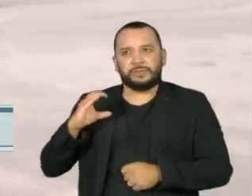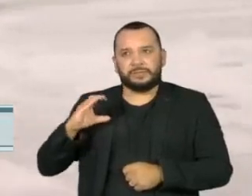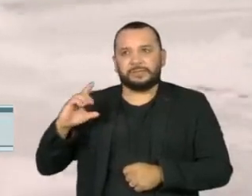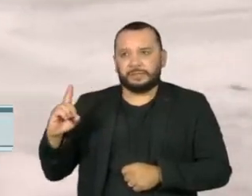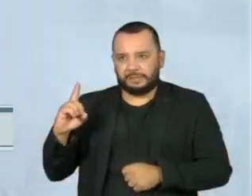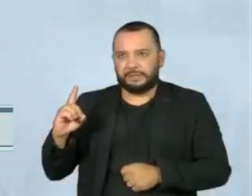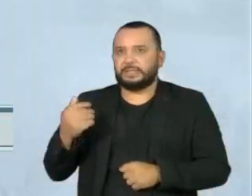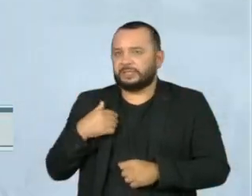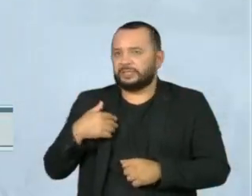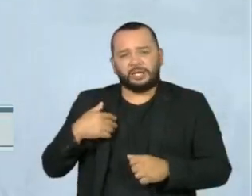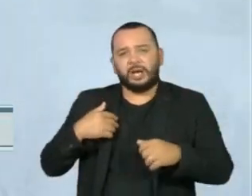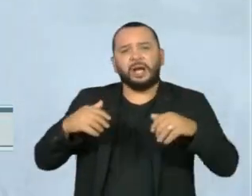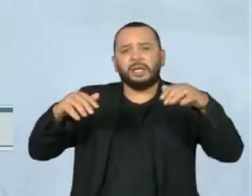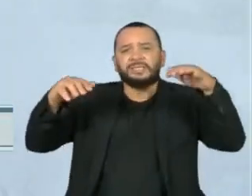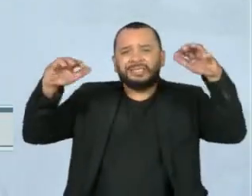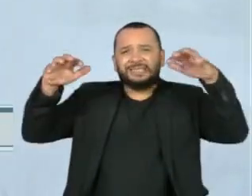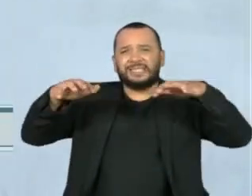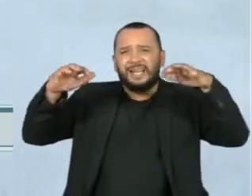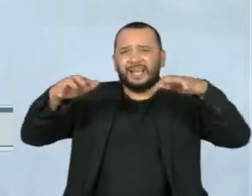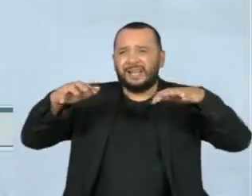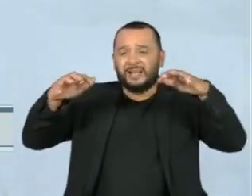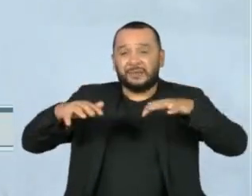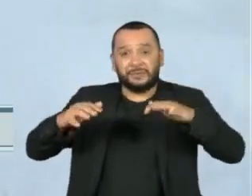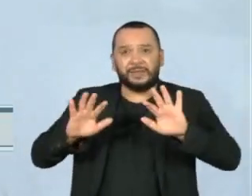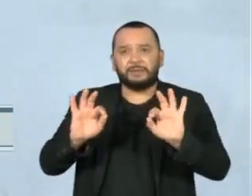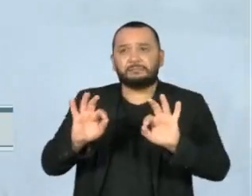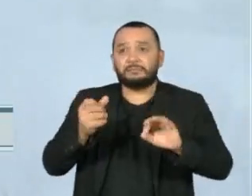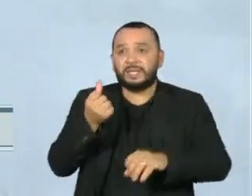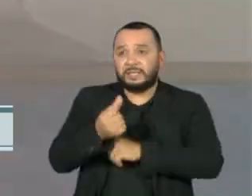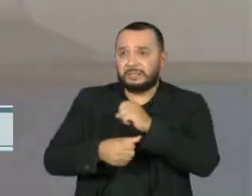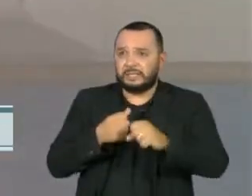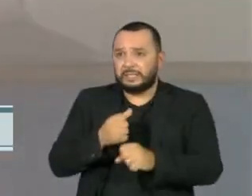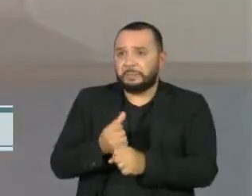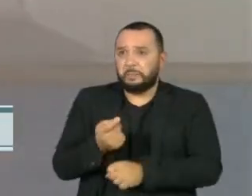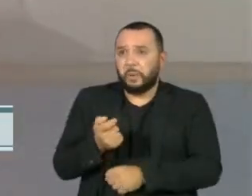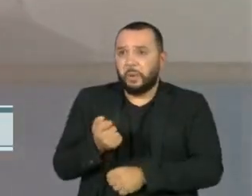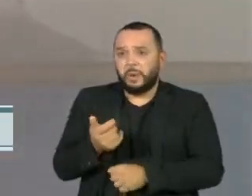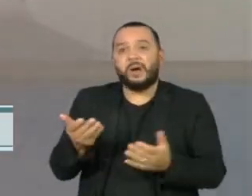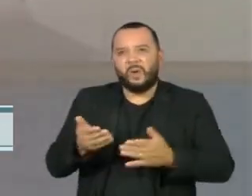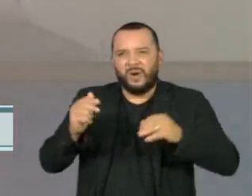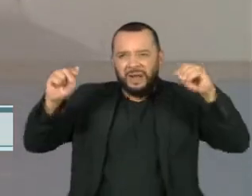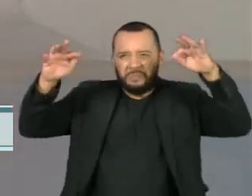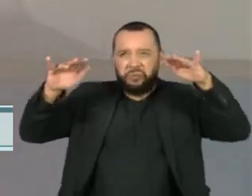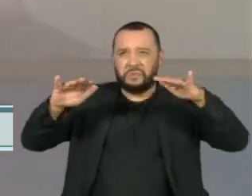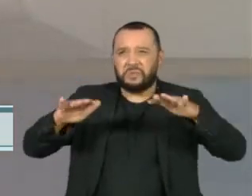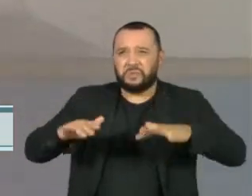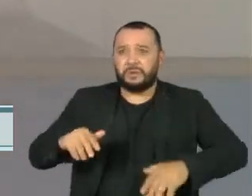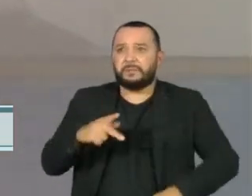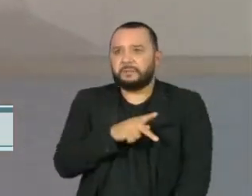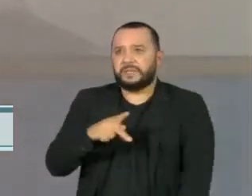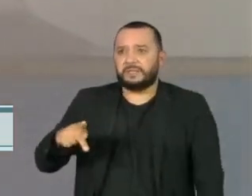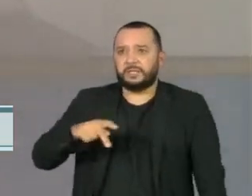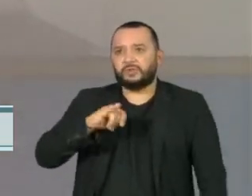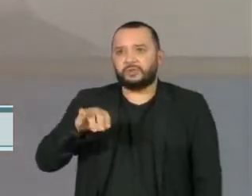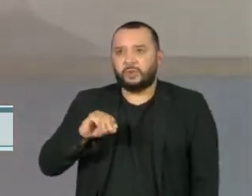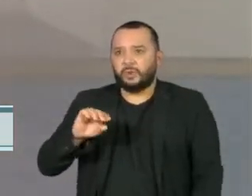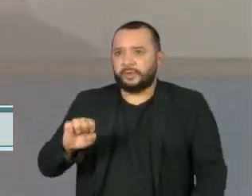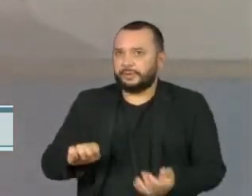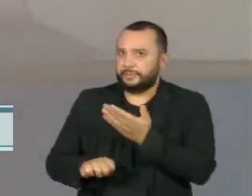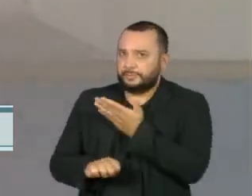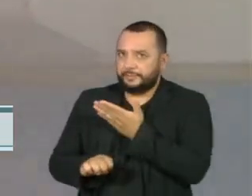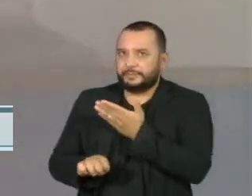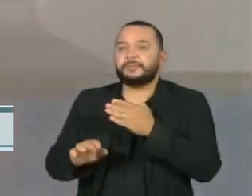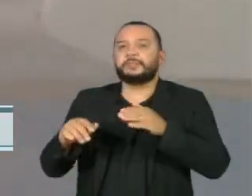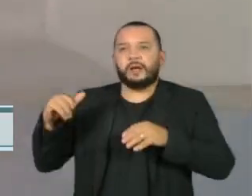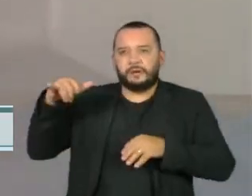Ontem, a cidade parou totalmente por pelo menos oito horas. Nem mesmo o presidente americano, Joe Biden, escapou. Ele